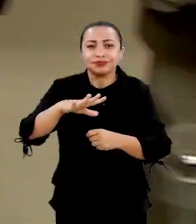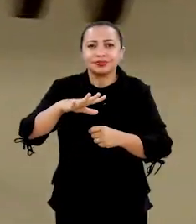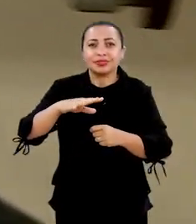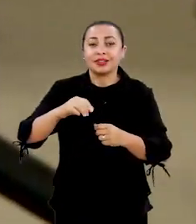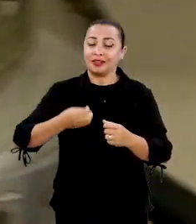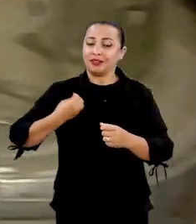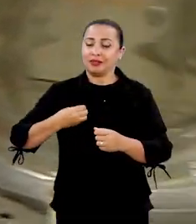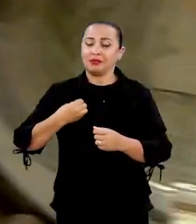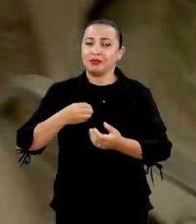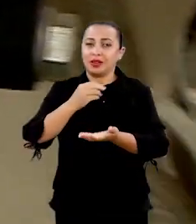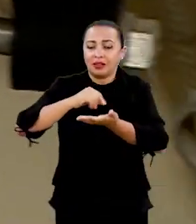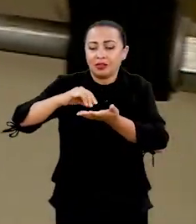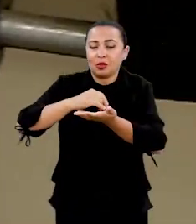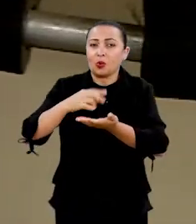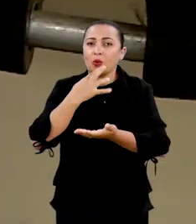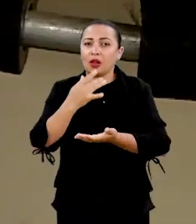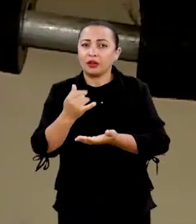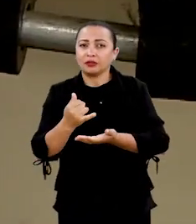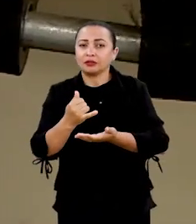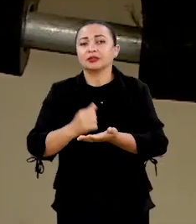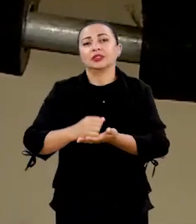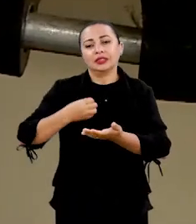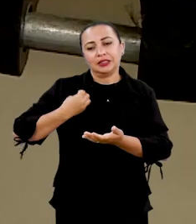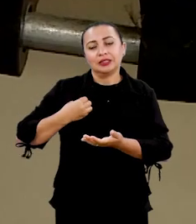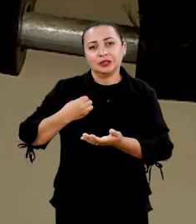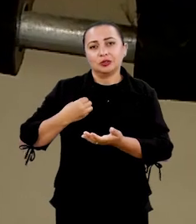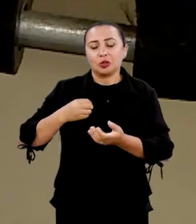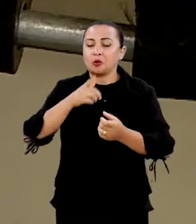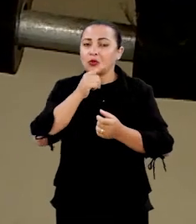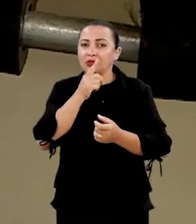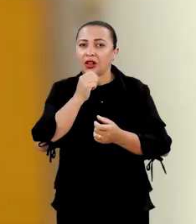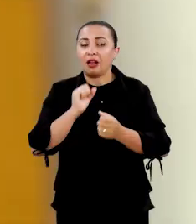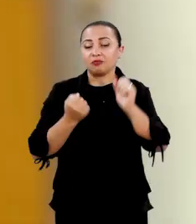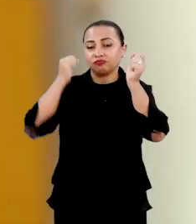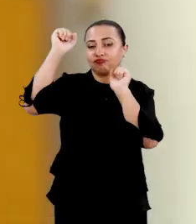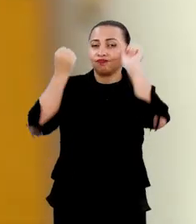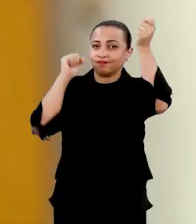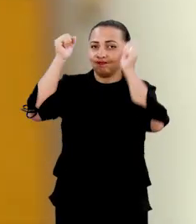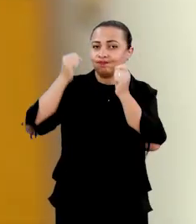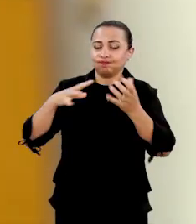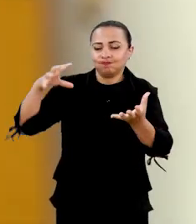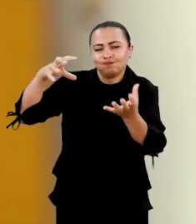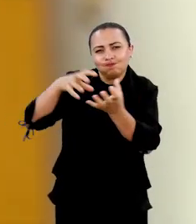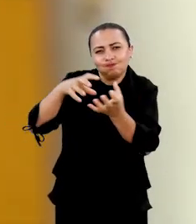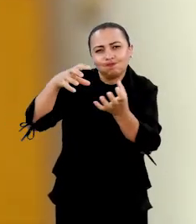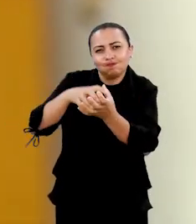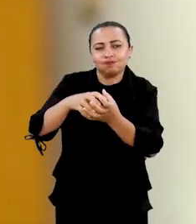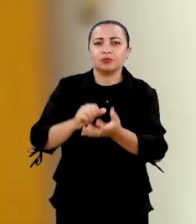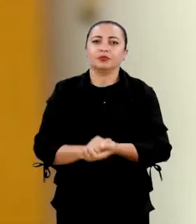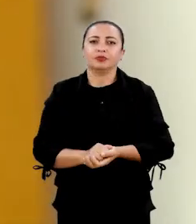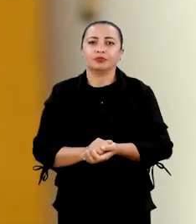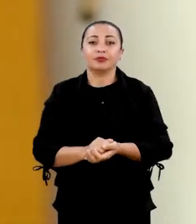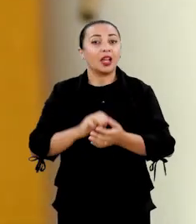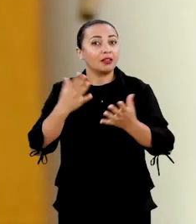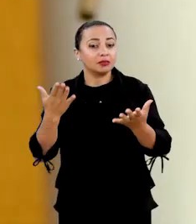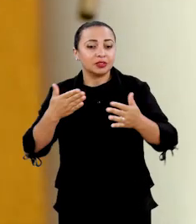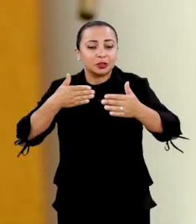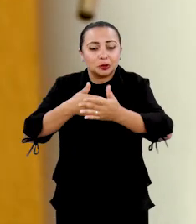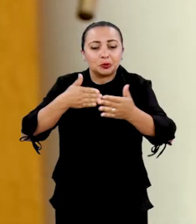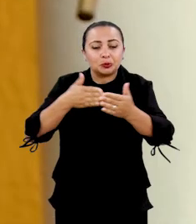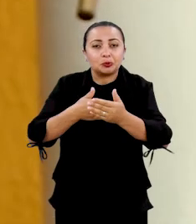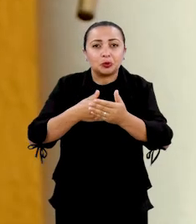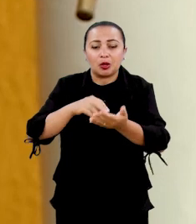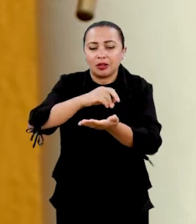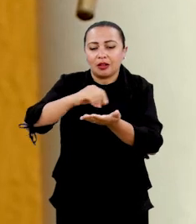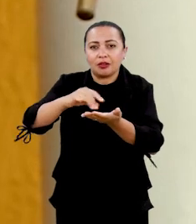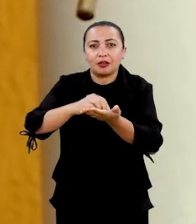virtude da presença de corantes, que estão presentes nesses efluentes em grande concentração. A situação impede que